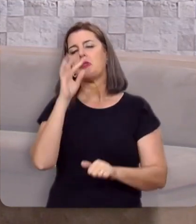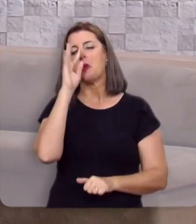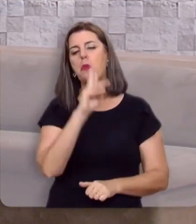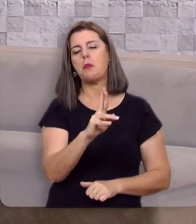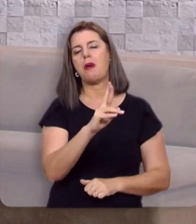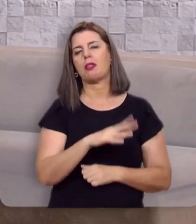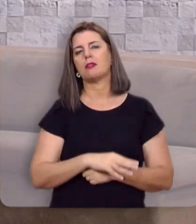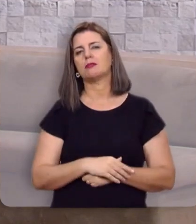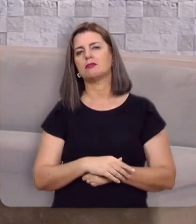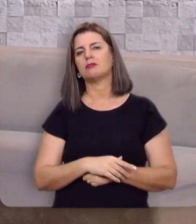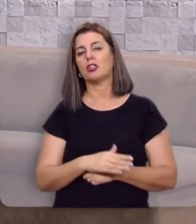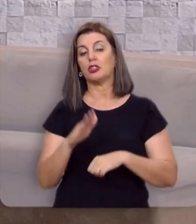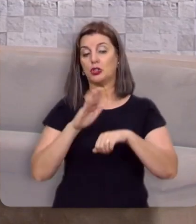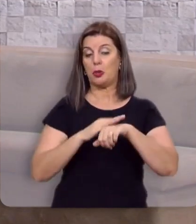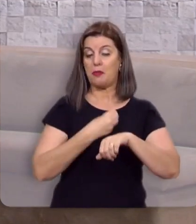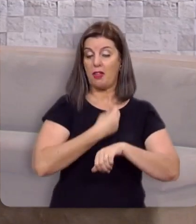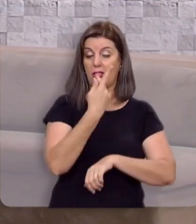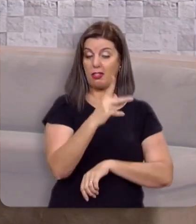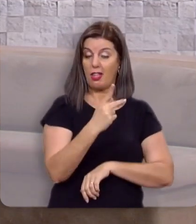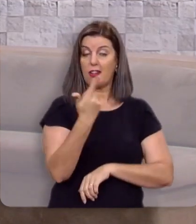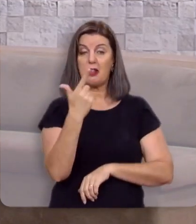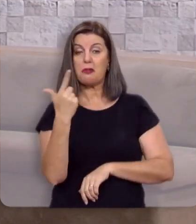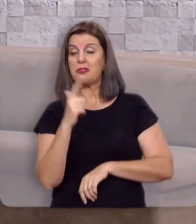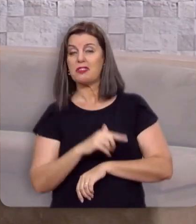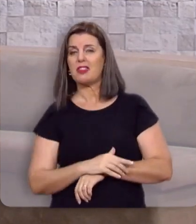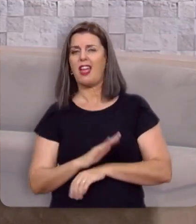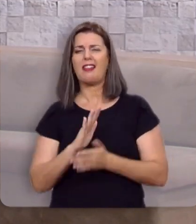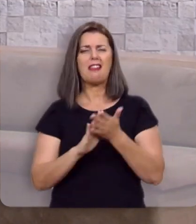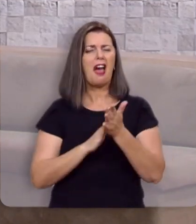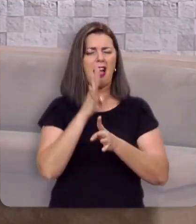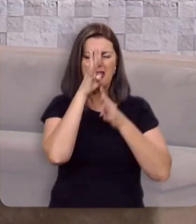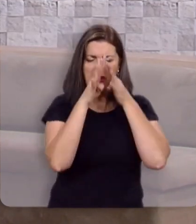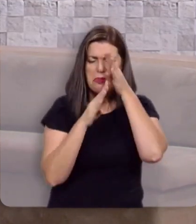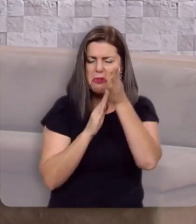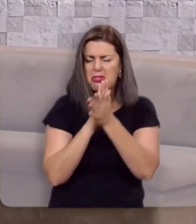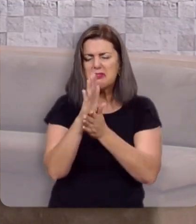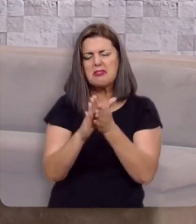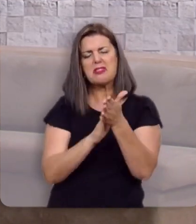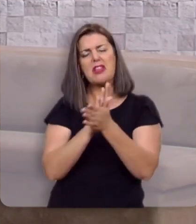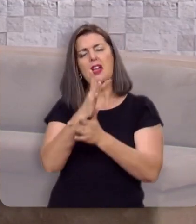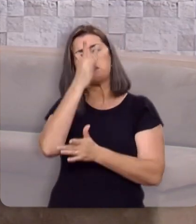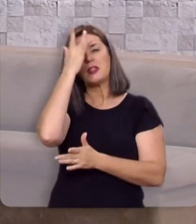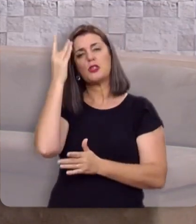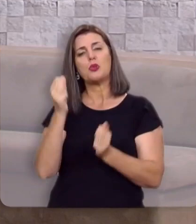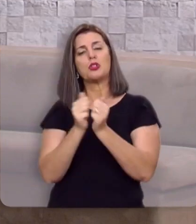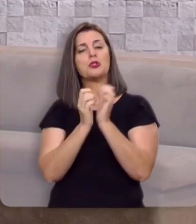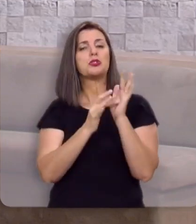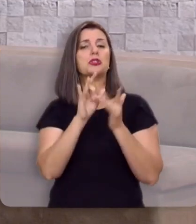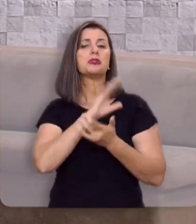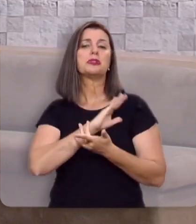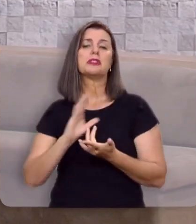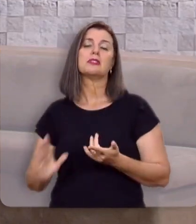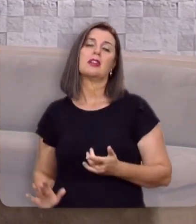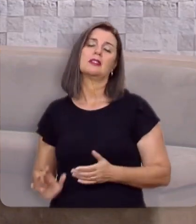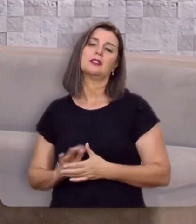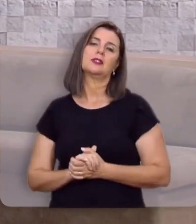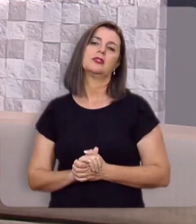mais culpa sobre a vida a dele, nenhuma condenação há mais para aqueles que estão em Cristo Jesus,